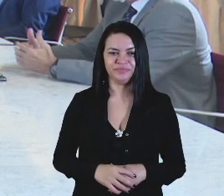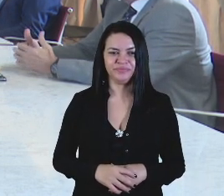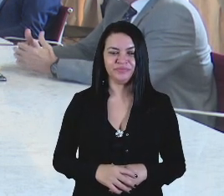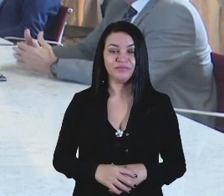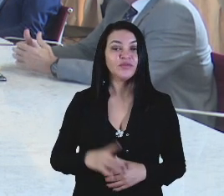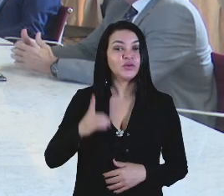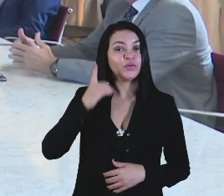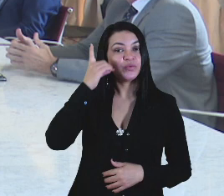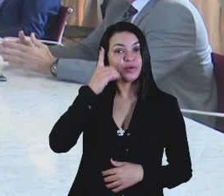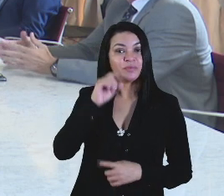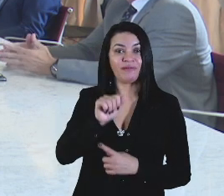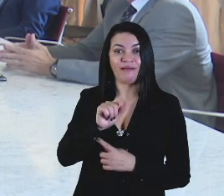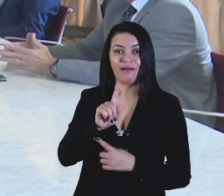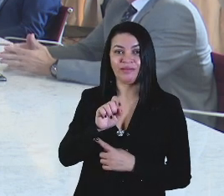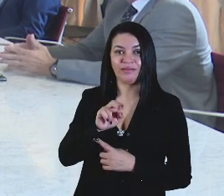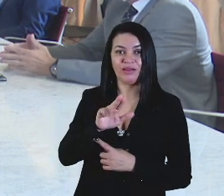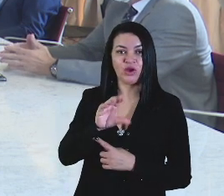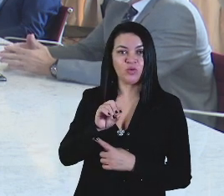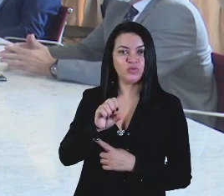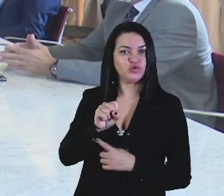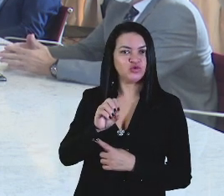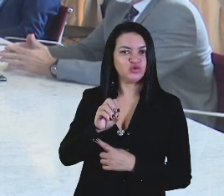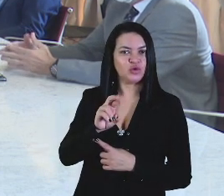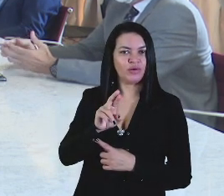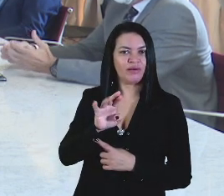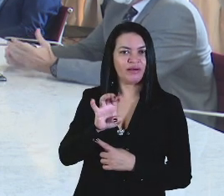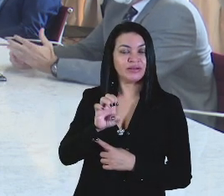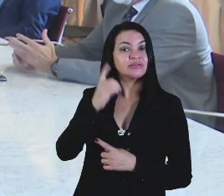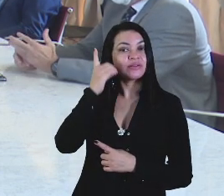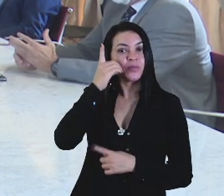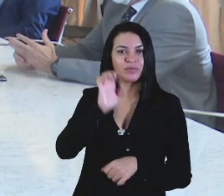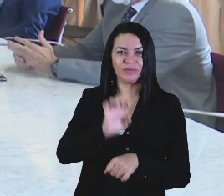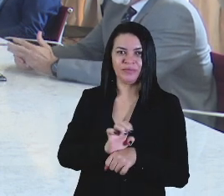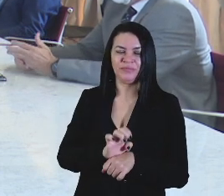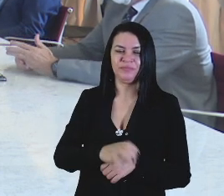O deputado Adelmo Soares, deputado estadual.